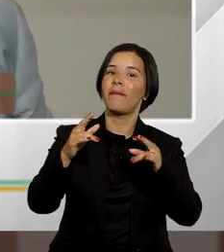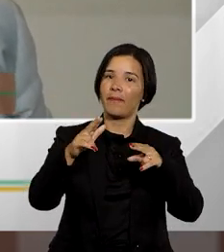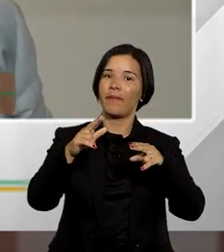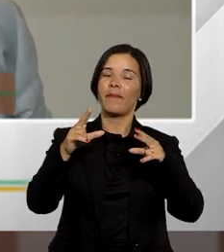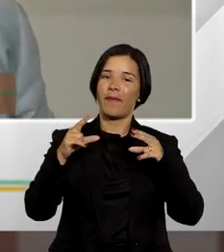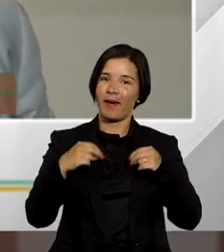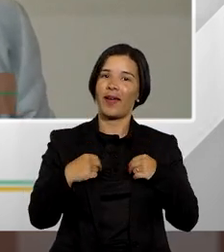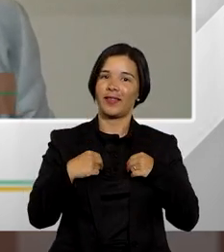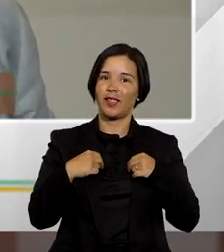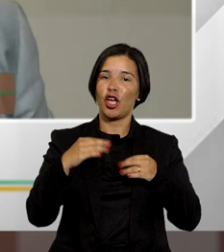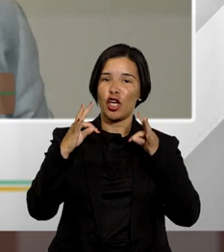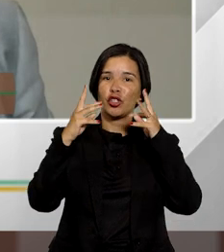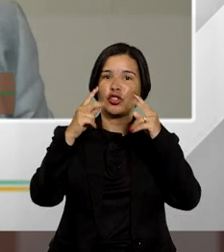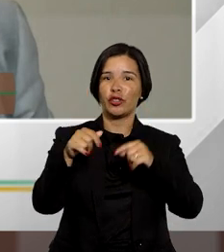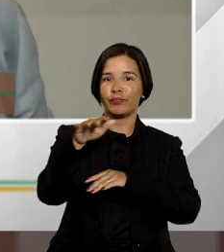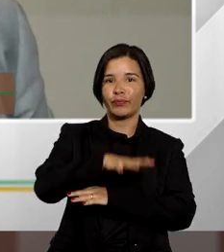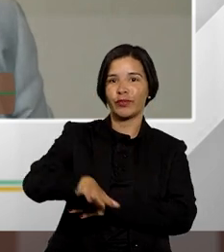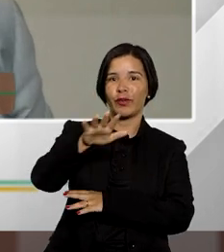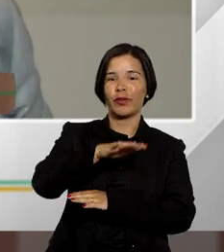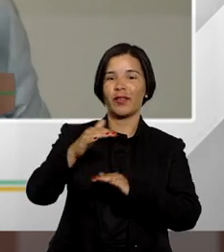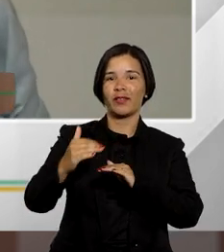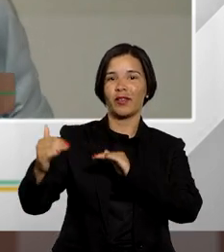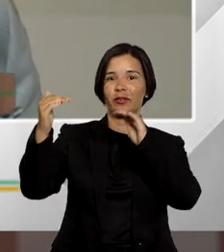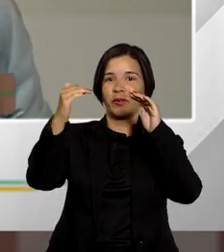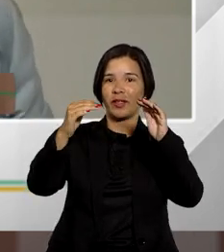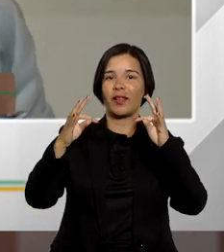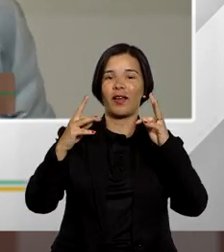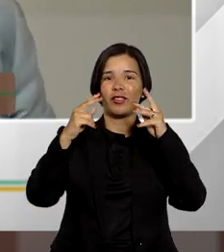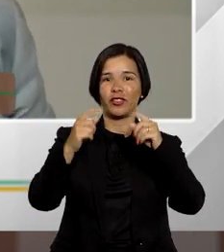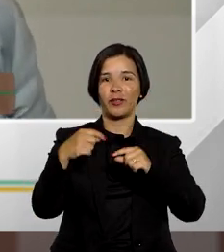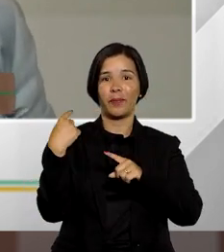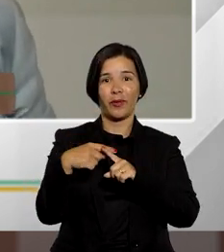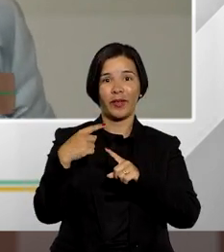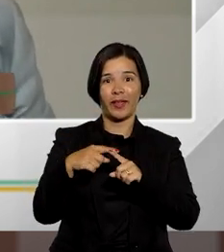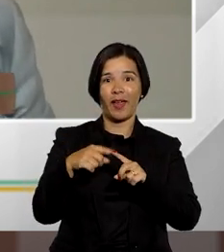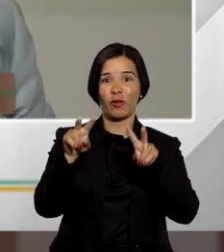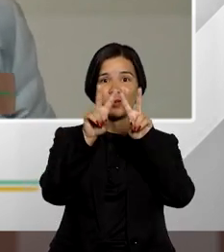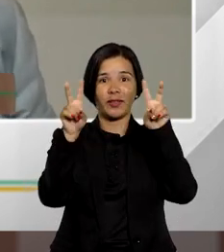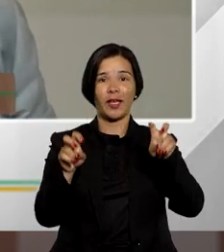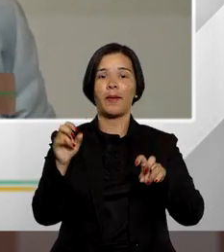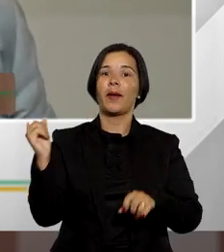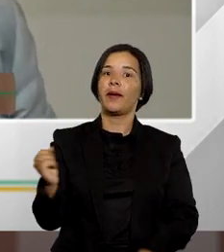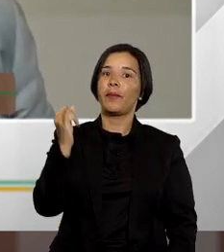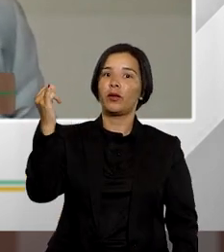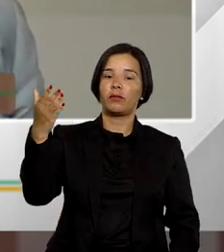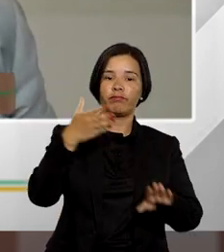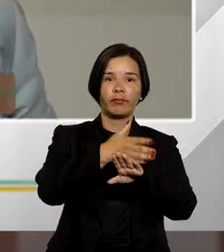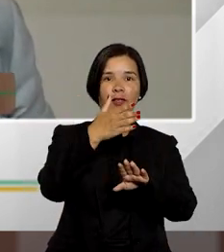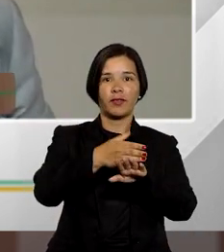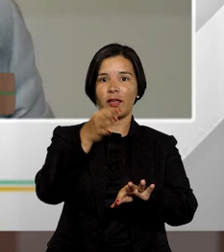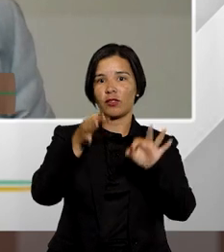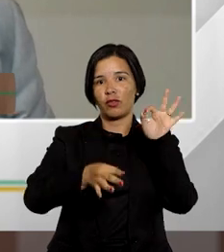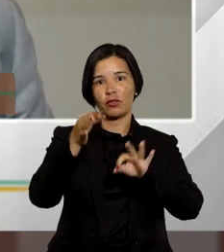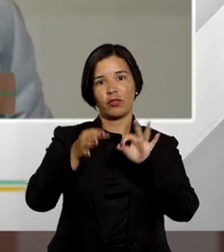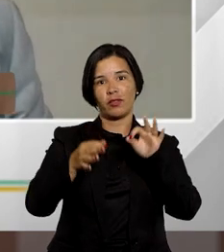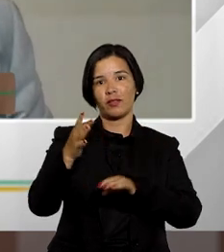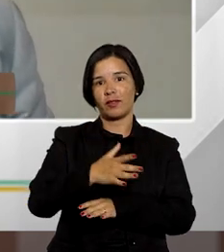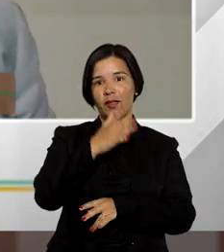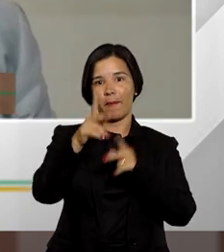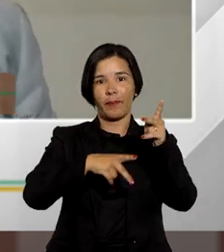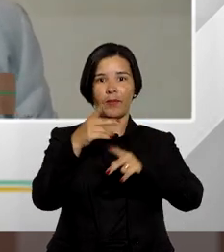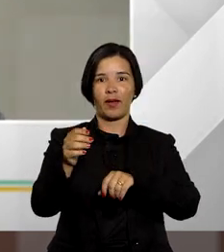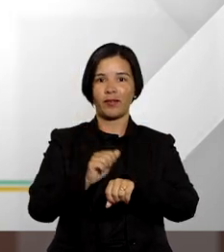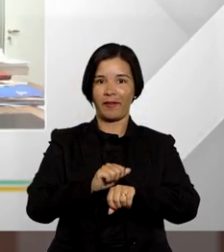por parte de todas as autoridades porque nós estamos falando aqui de algo muito importante que é o acesso à justiça à população mais carente